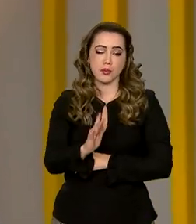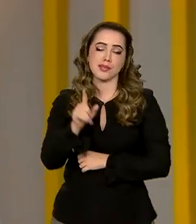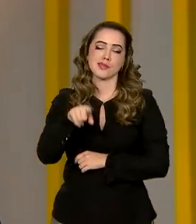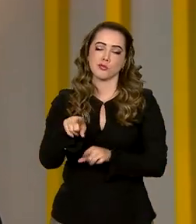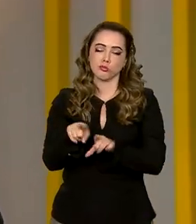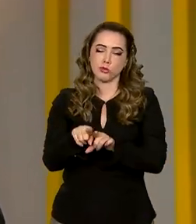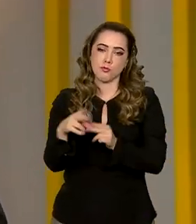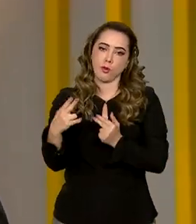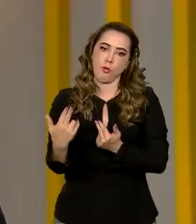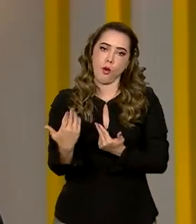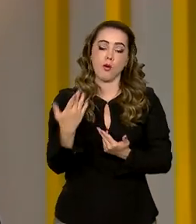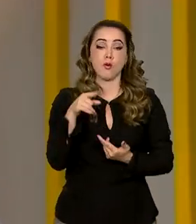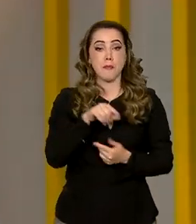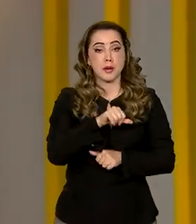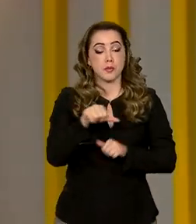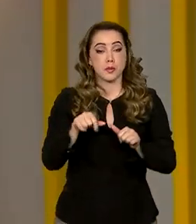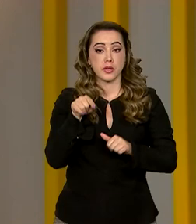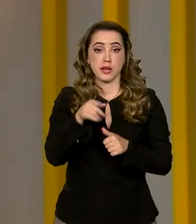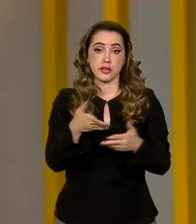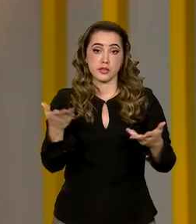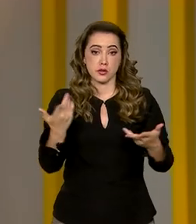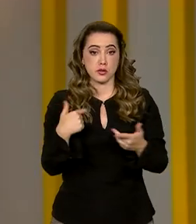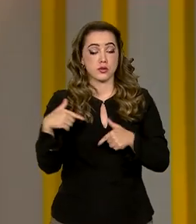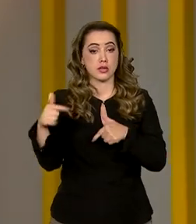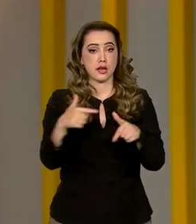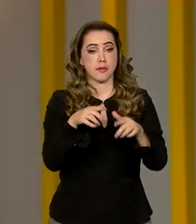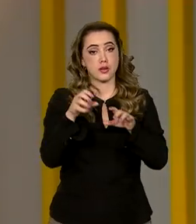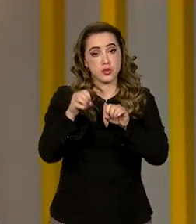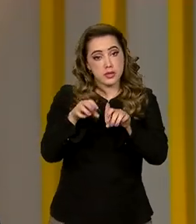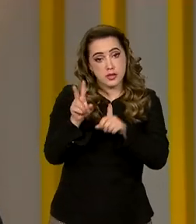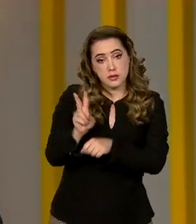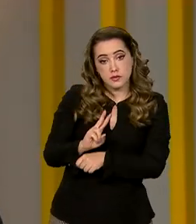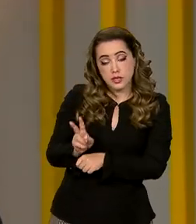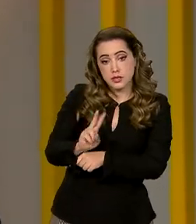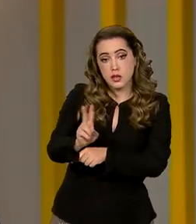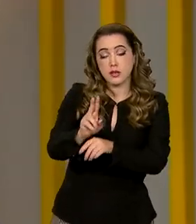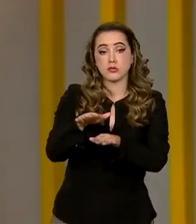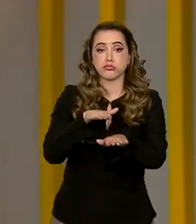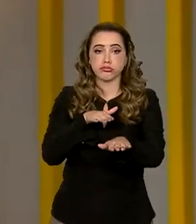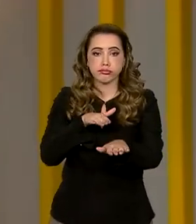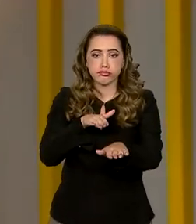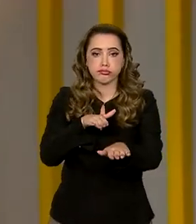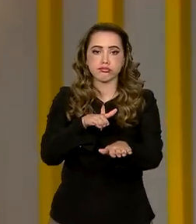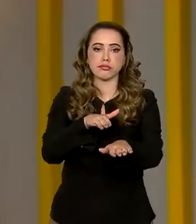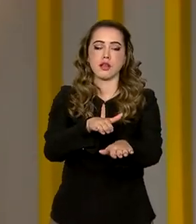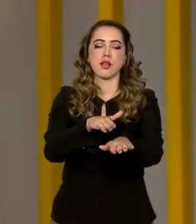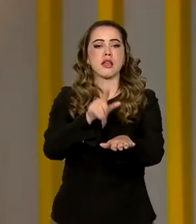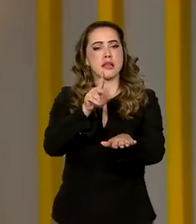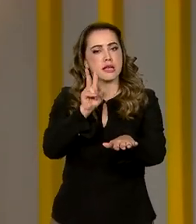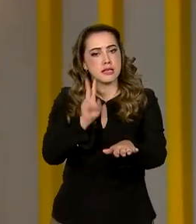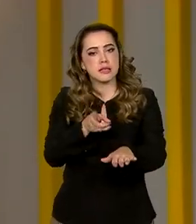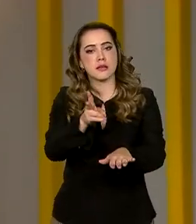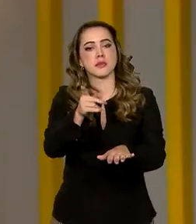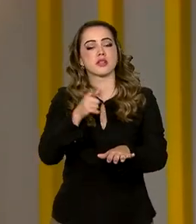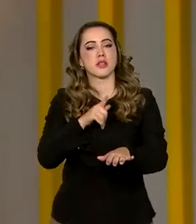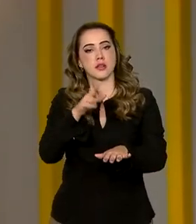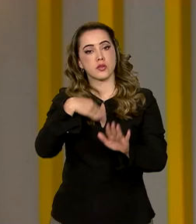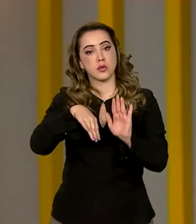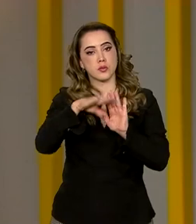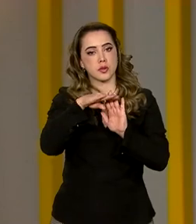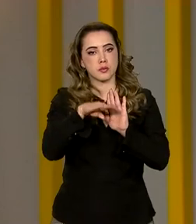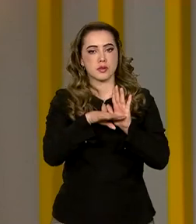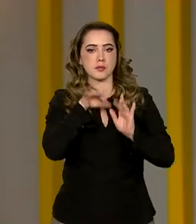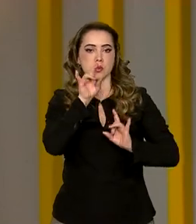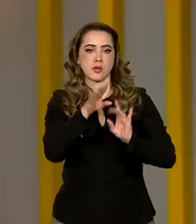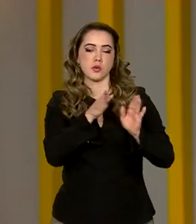é diferente. E para mudar esse cenário, atividades de educação e fiscalização do trânsito, que são contínuas, ganham uma